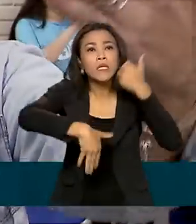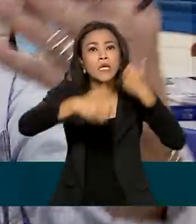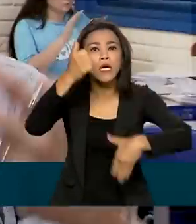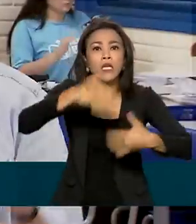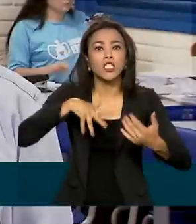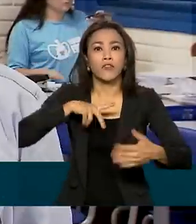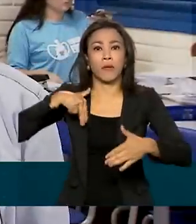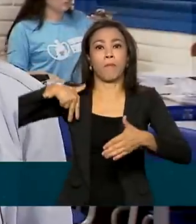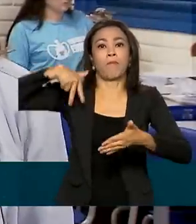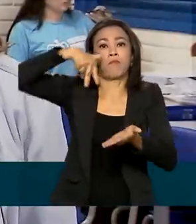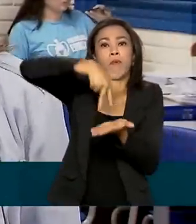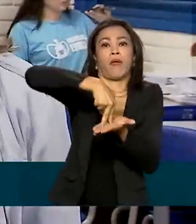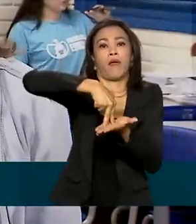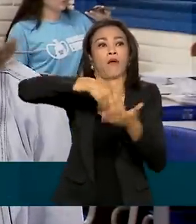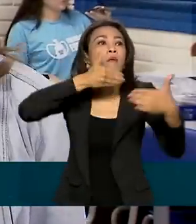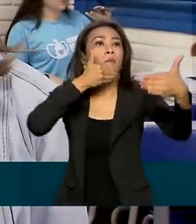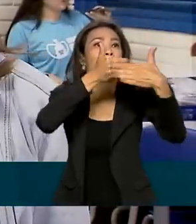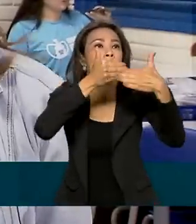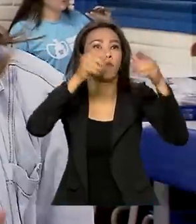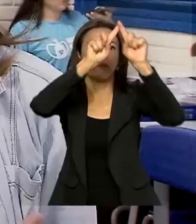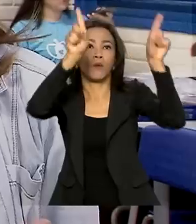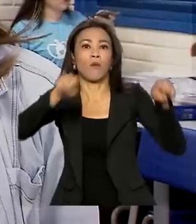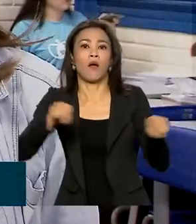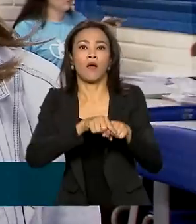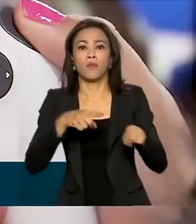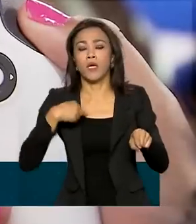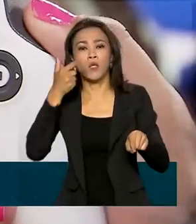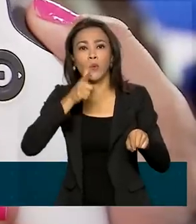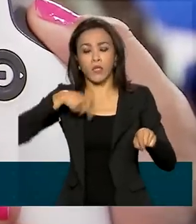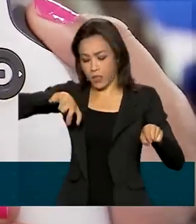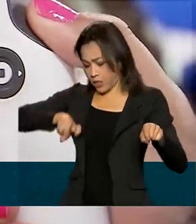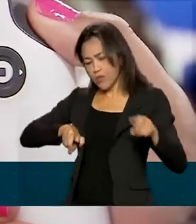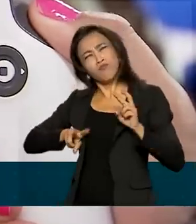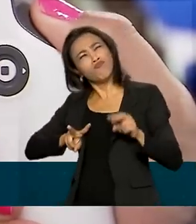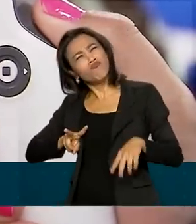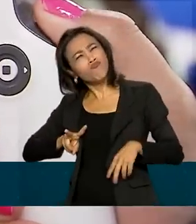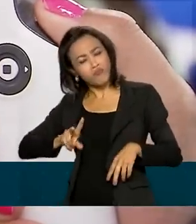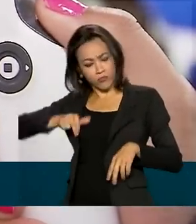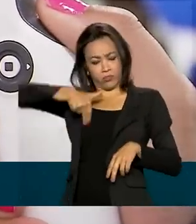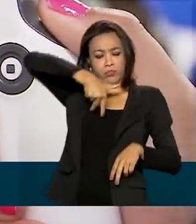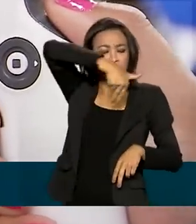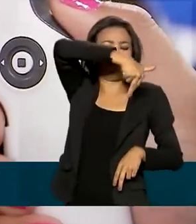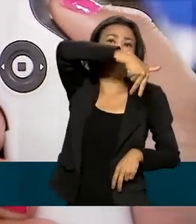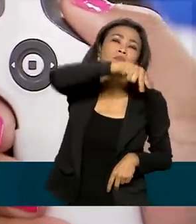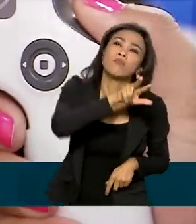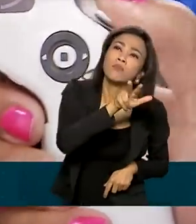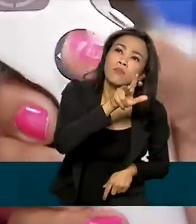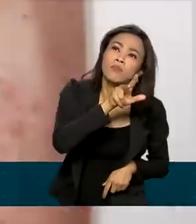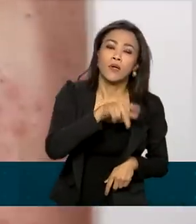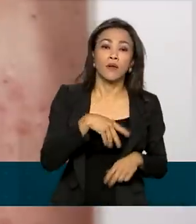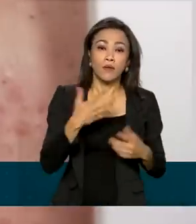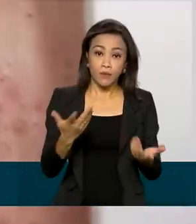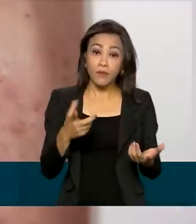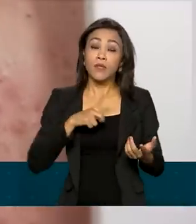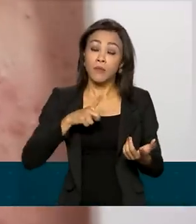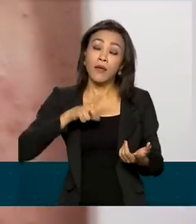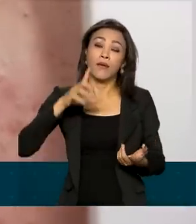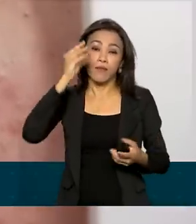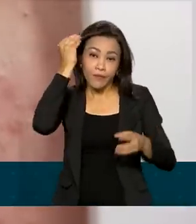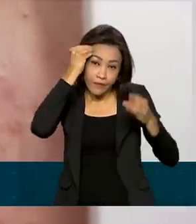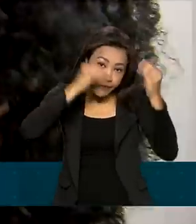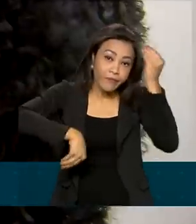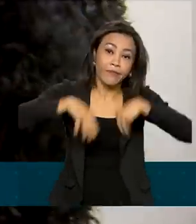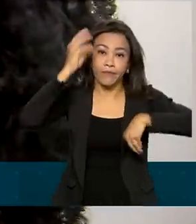perto do quadro, porque eles não tinham, não conseguiam enxergar. A gente sabe que também existe uma evasão escolar muito